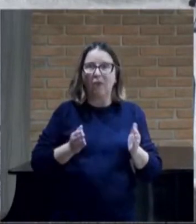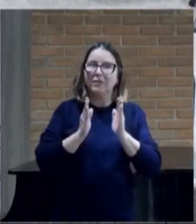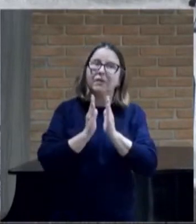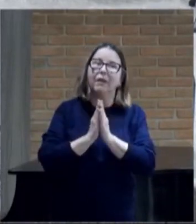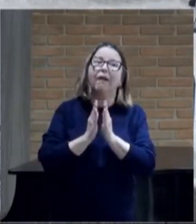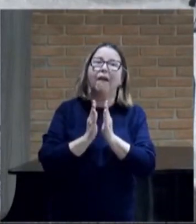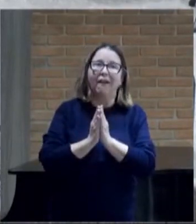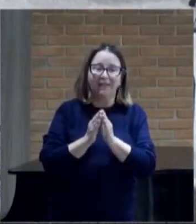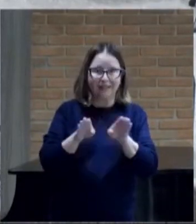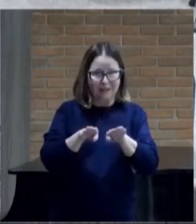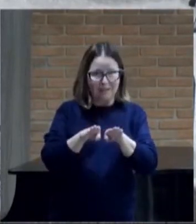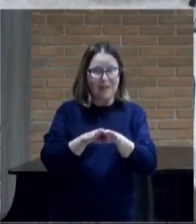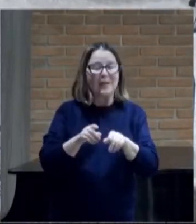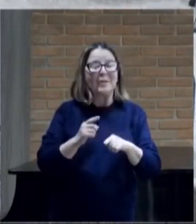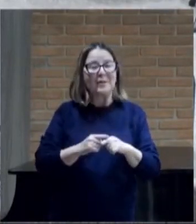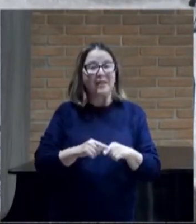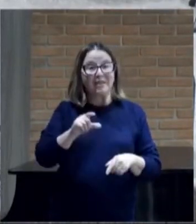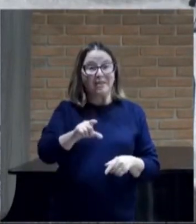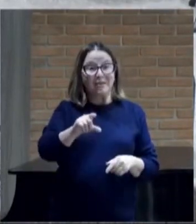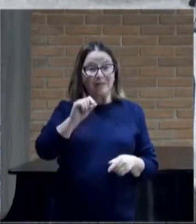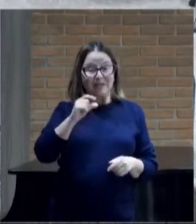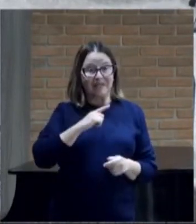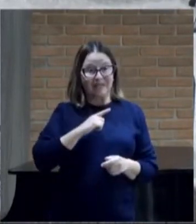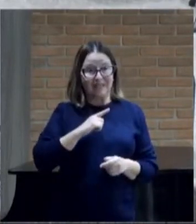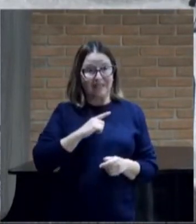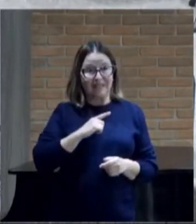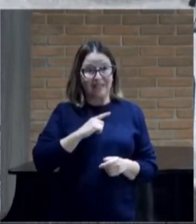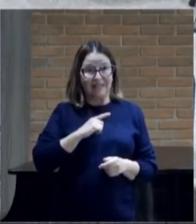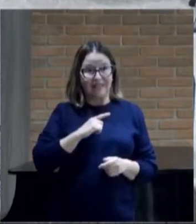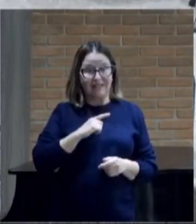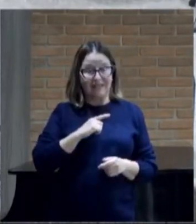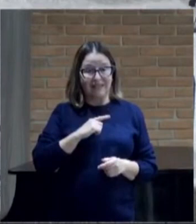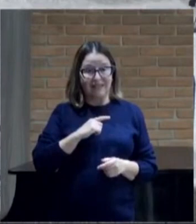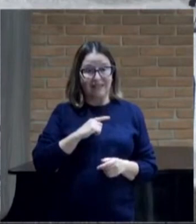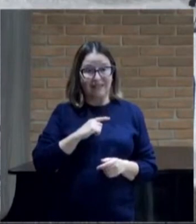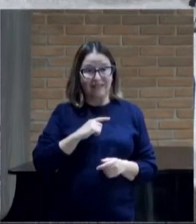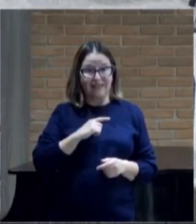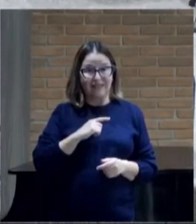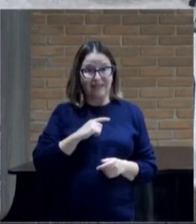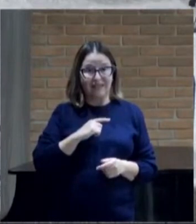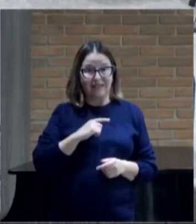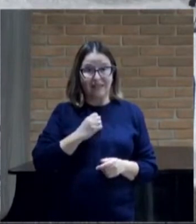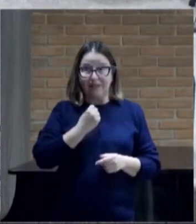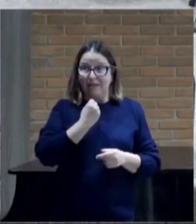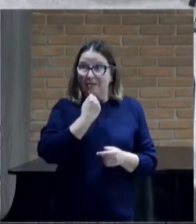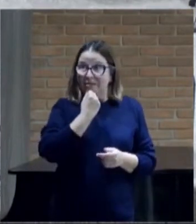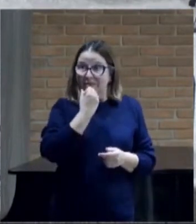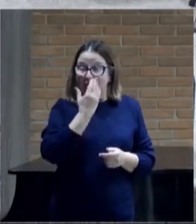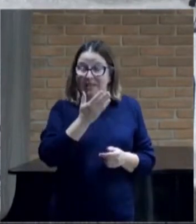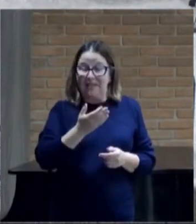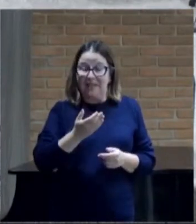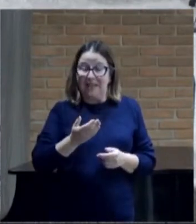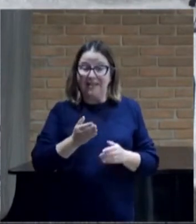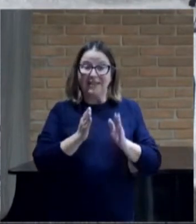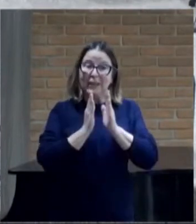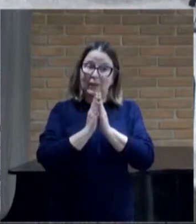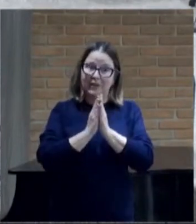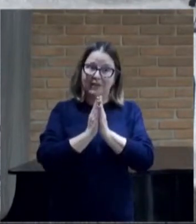porque eles descobriram que existem benefícios na oração mesmo eles não sabendo para quem estão orando